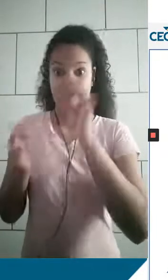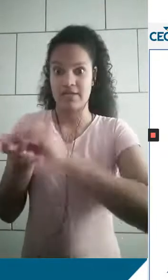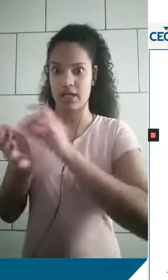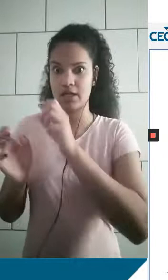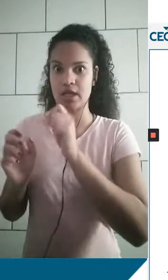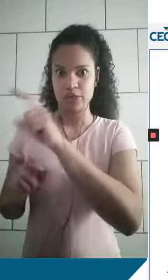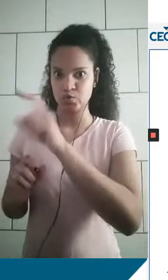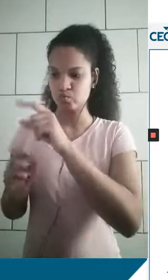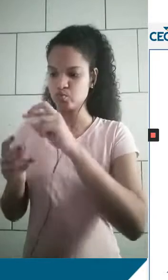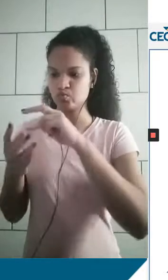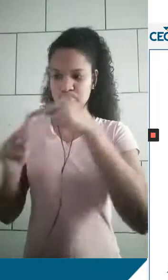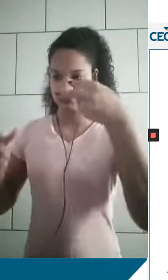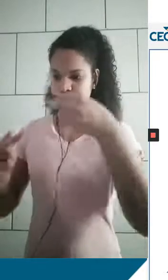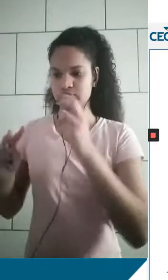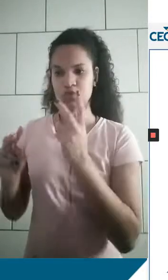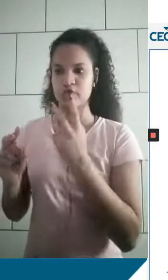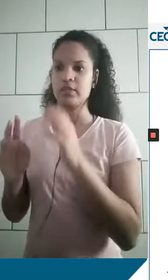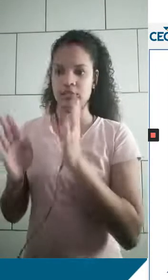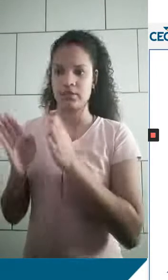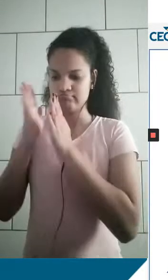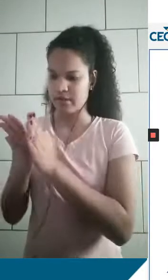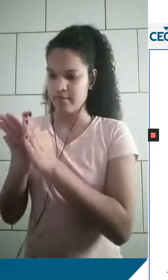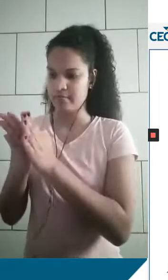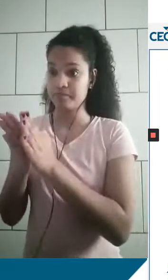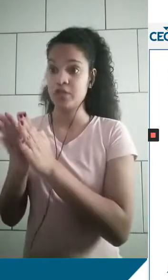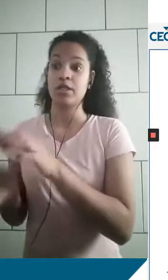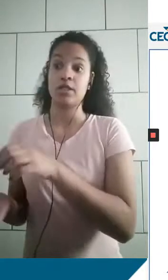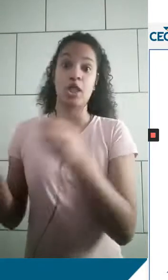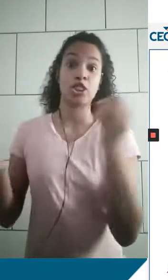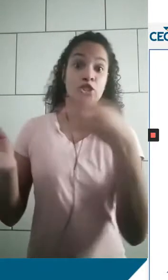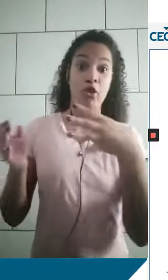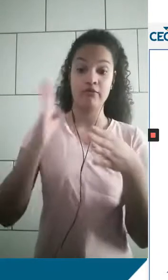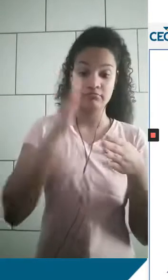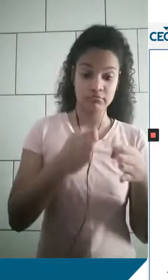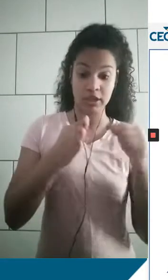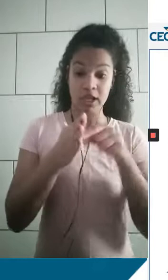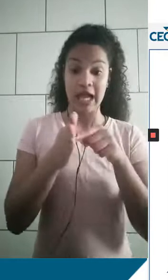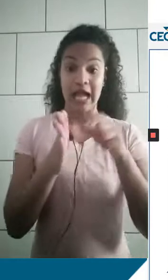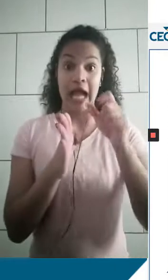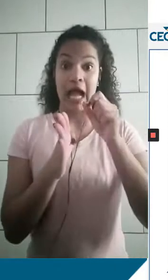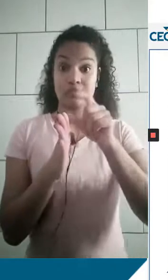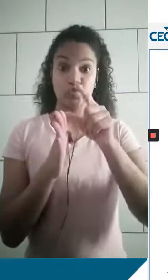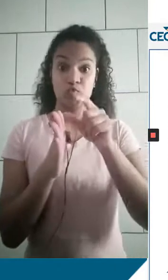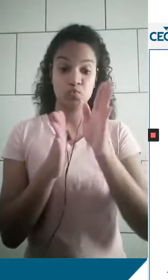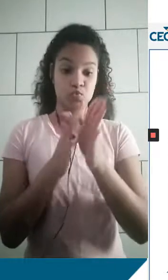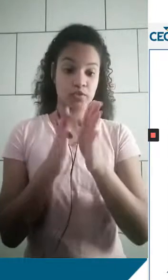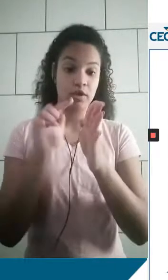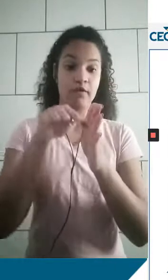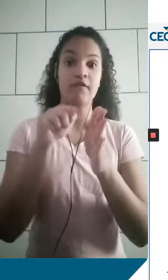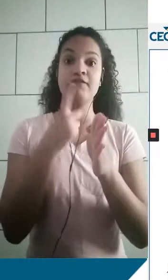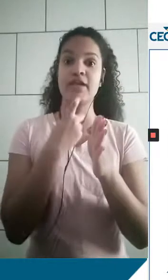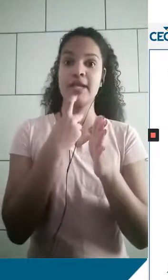após uma rodada dessa replicação explicada, temos uma molécula antiga azul e uma molécula nova em vermelho.